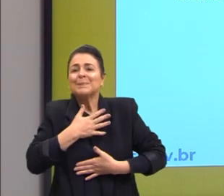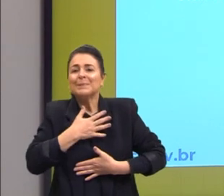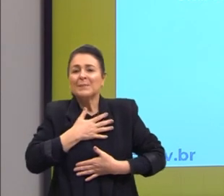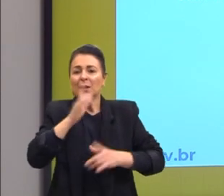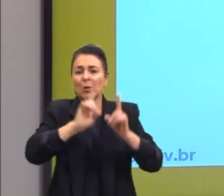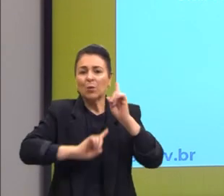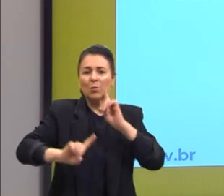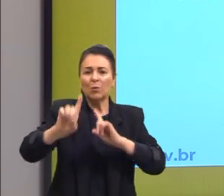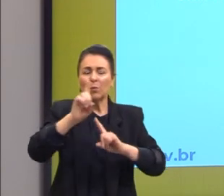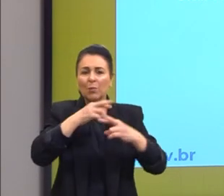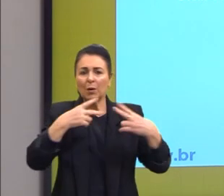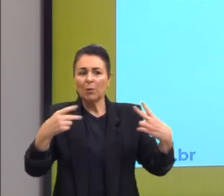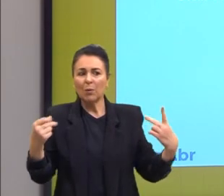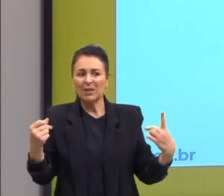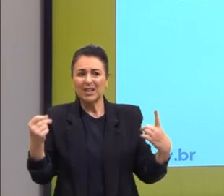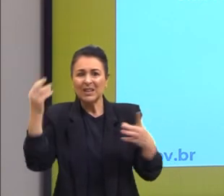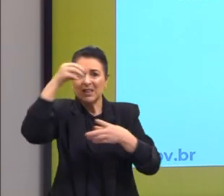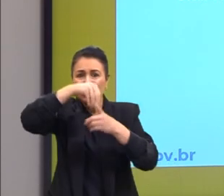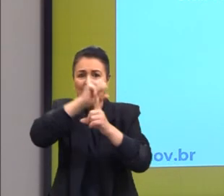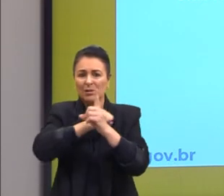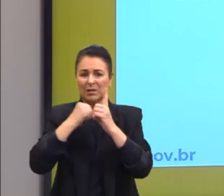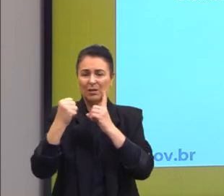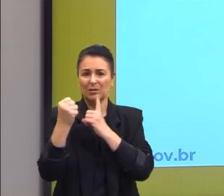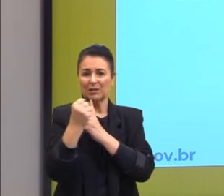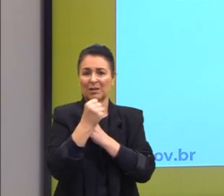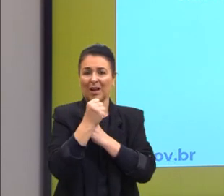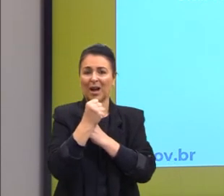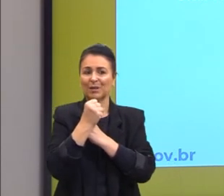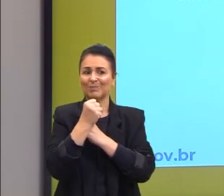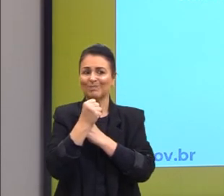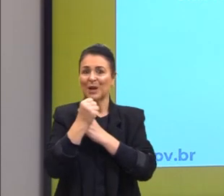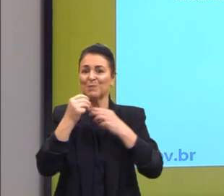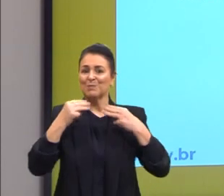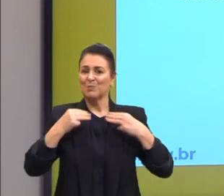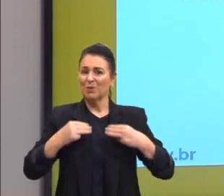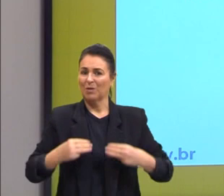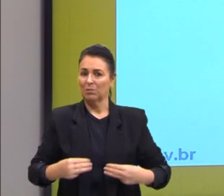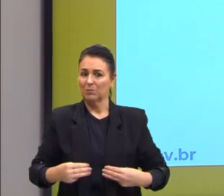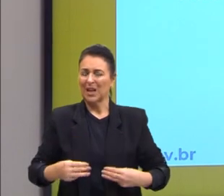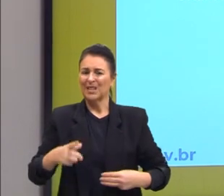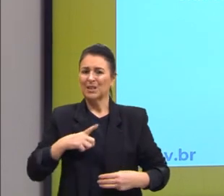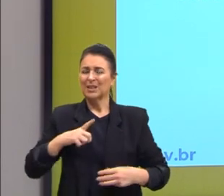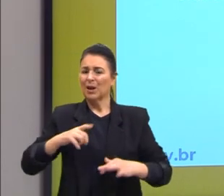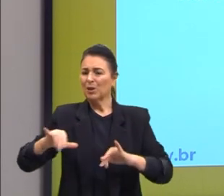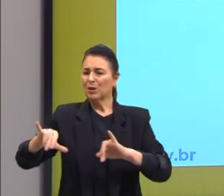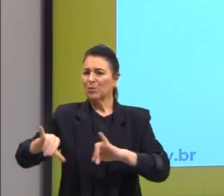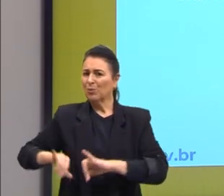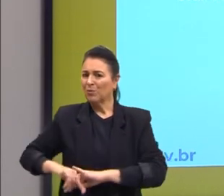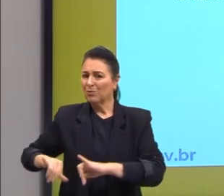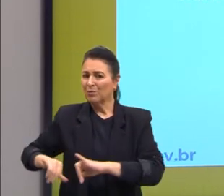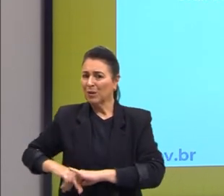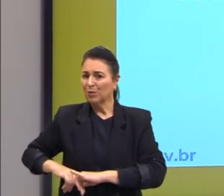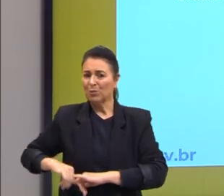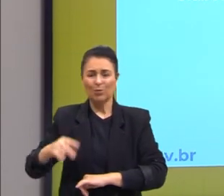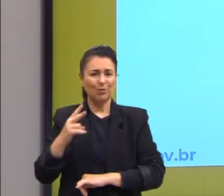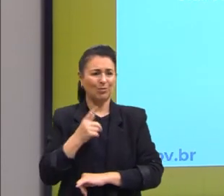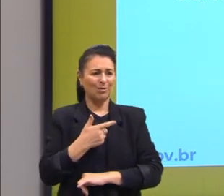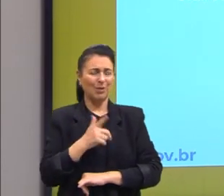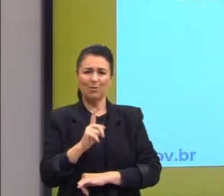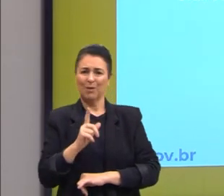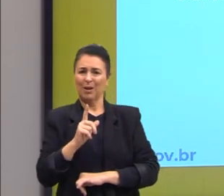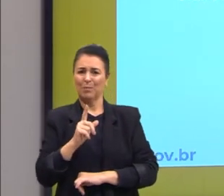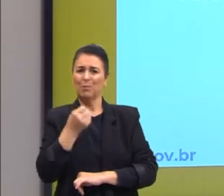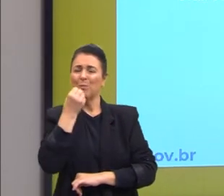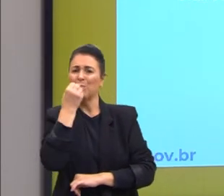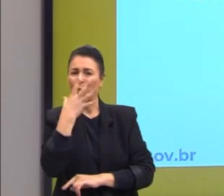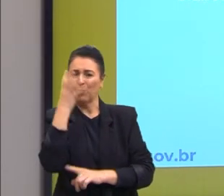socialmente moral. Tudo aquilo que nos der dor ou remorso não pode ser socialmente moral para o